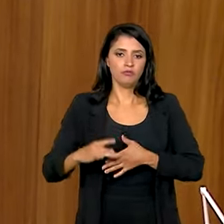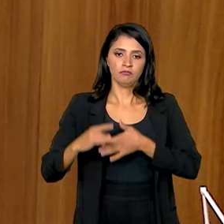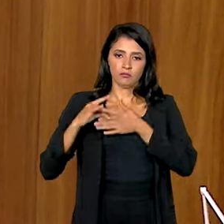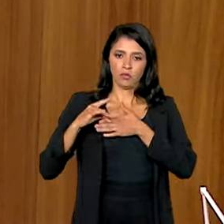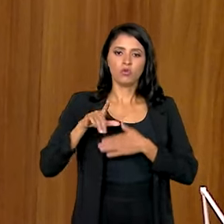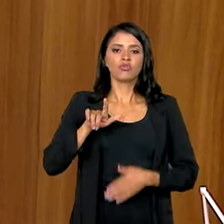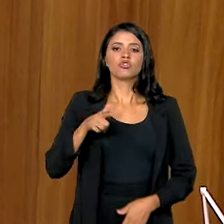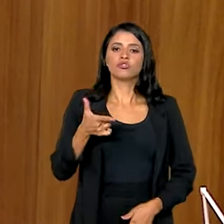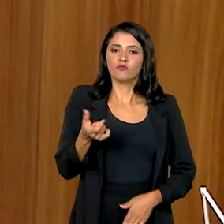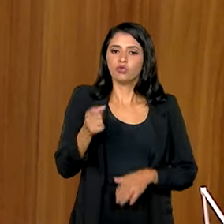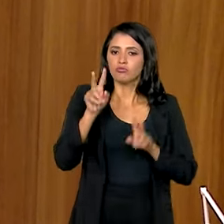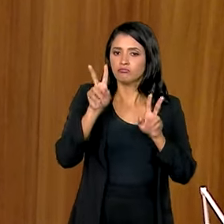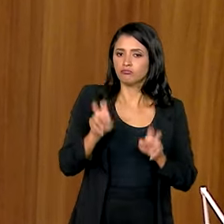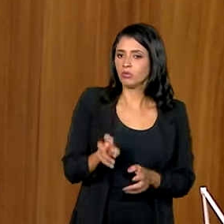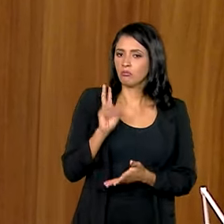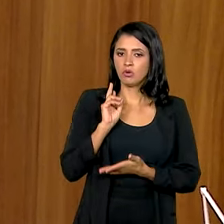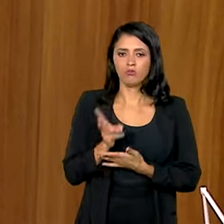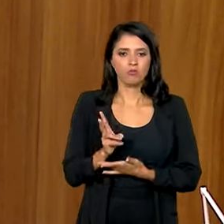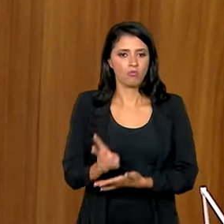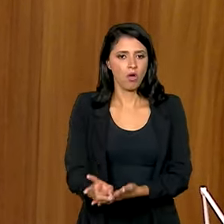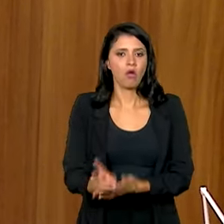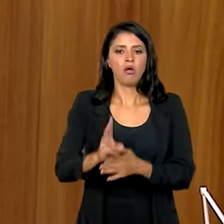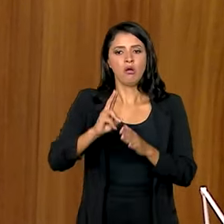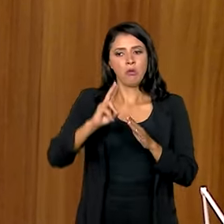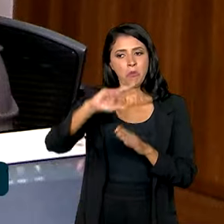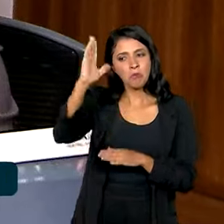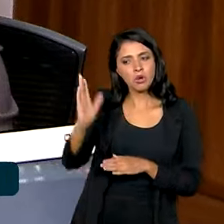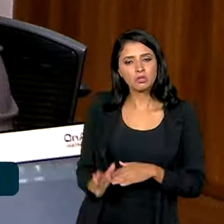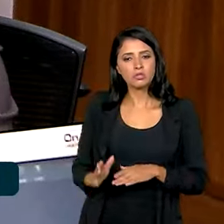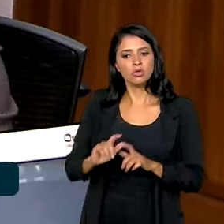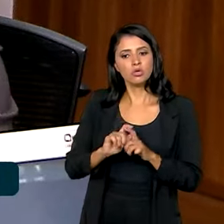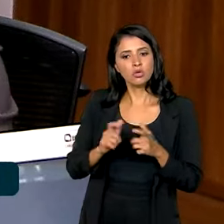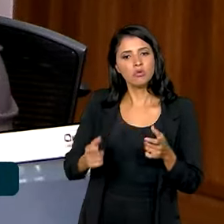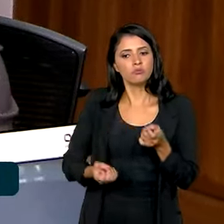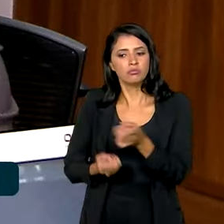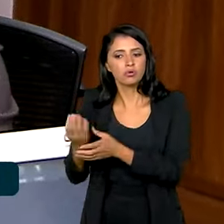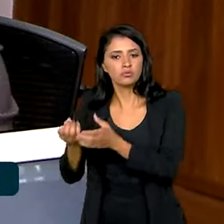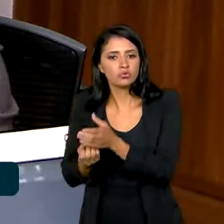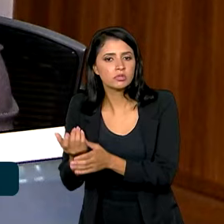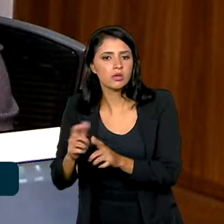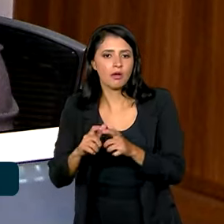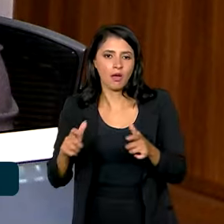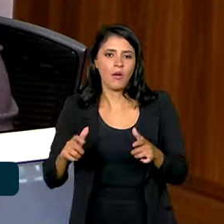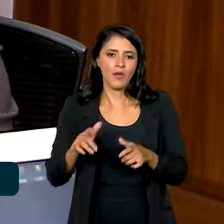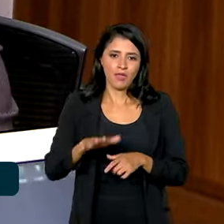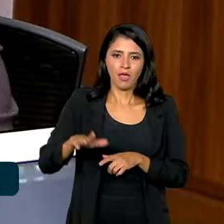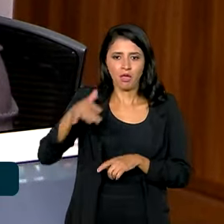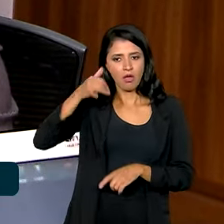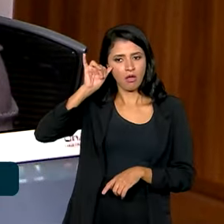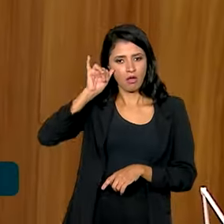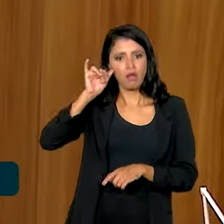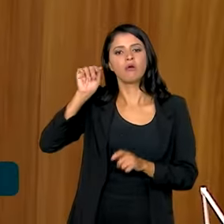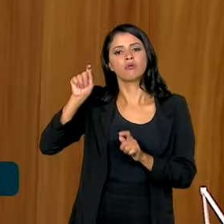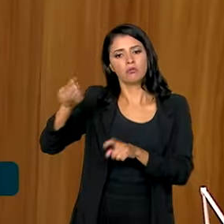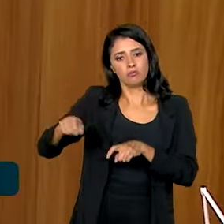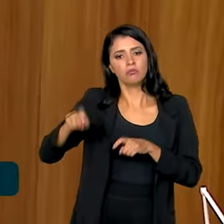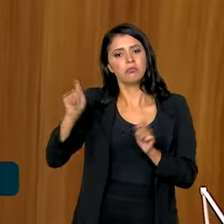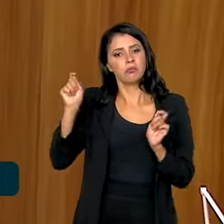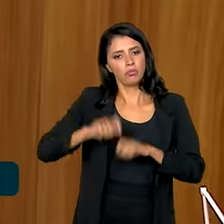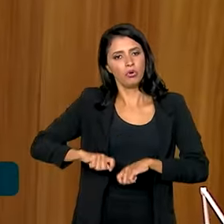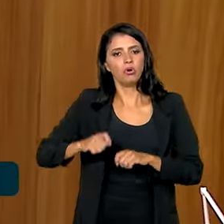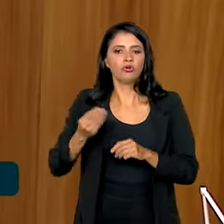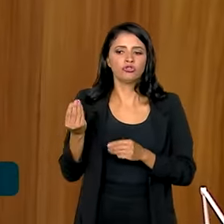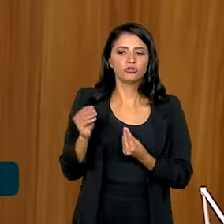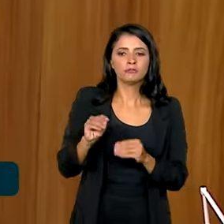serão os mesmos. É o Brasil intensificar a sua produção. No caso da agropecuária, nós temos capacidade de incrementar